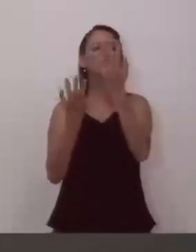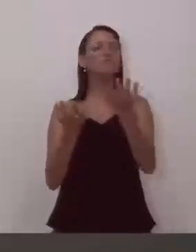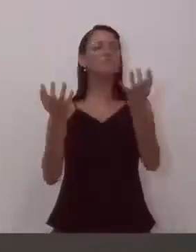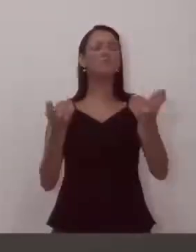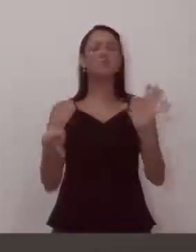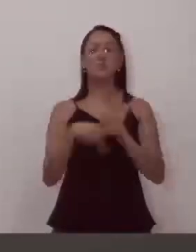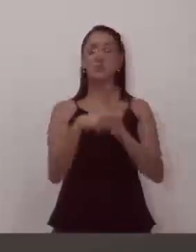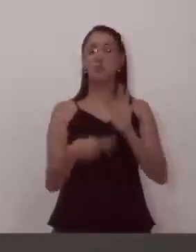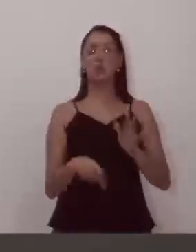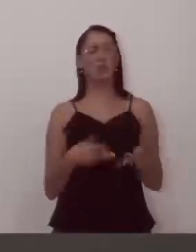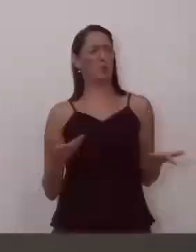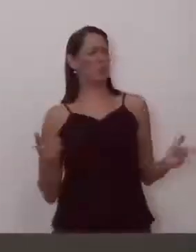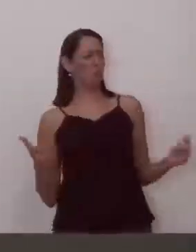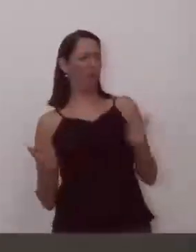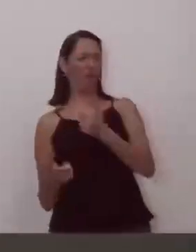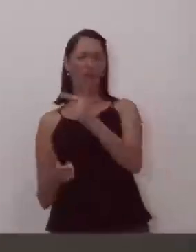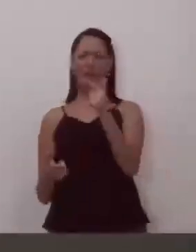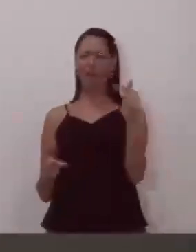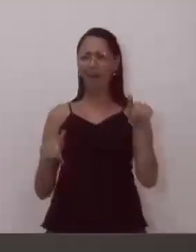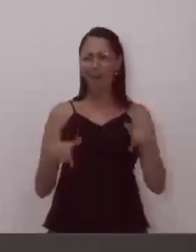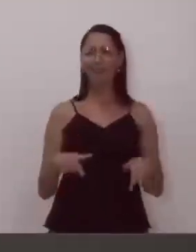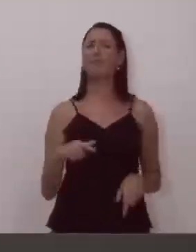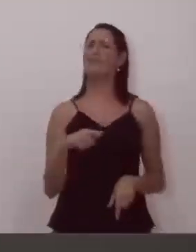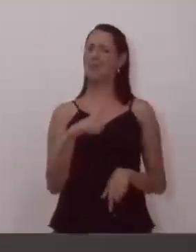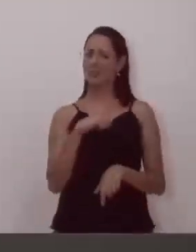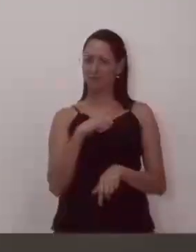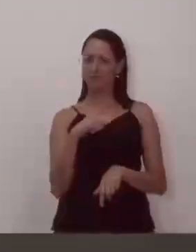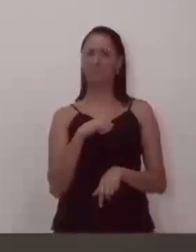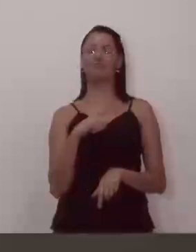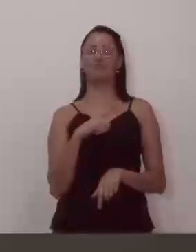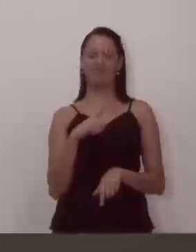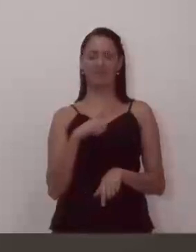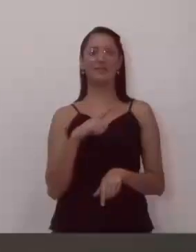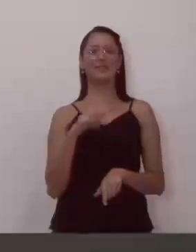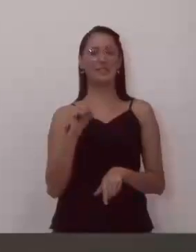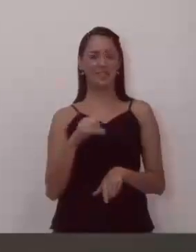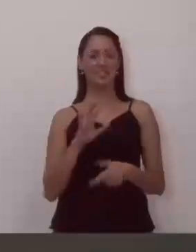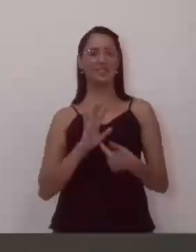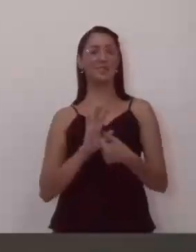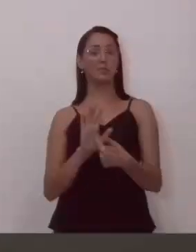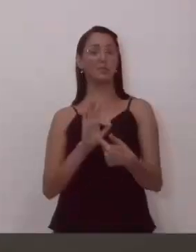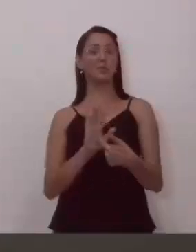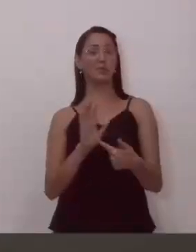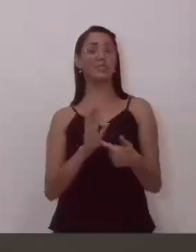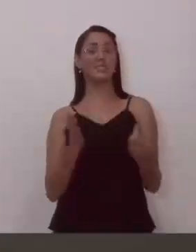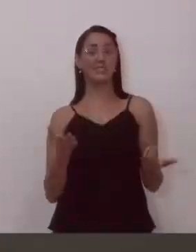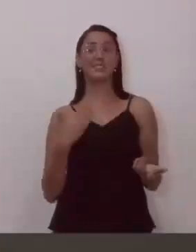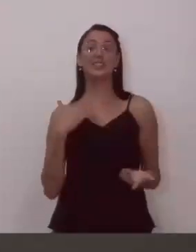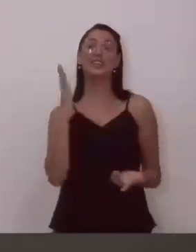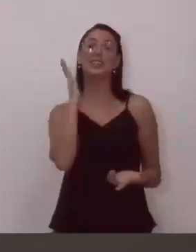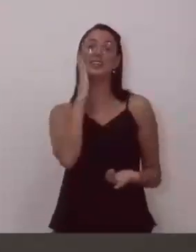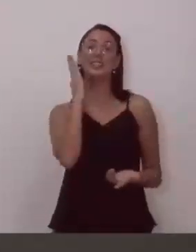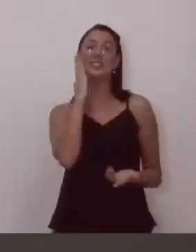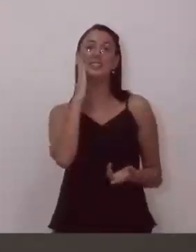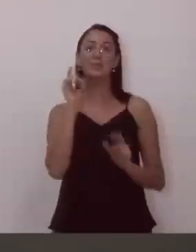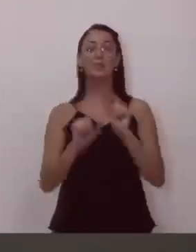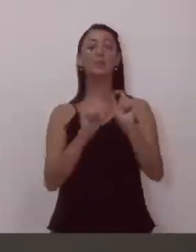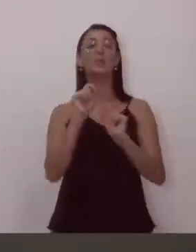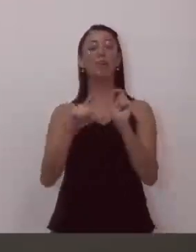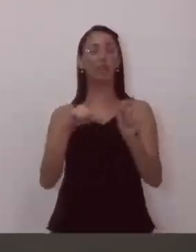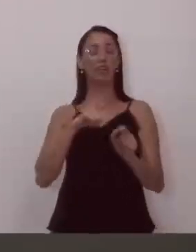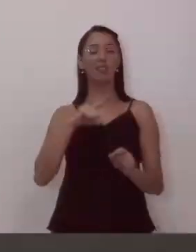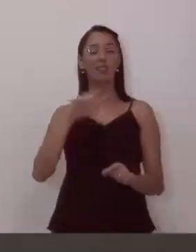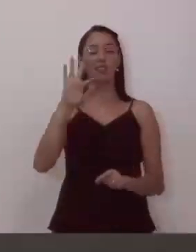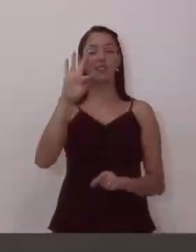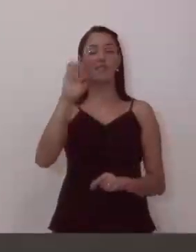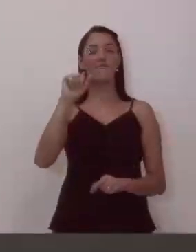que muita gente diz que não tem fauna, mas de repente aparecem umas onças aqui em vinhedo, e o pessoal descobre que tem fauna assim